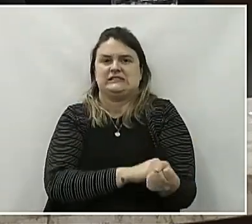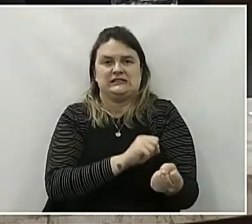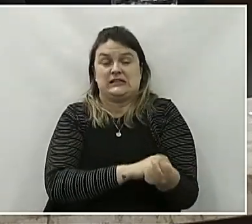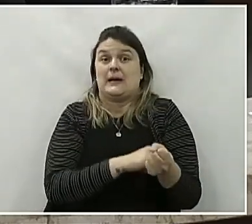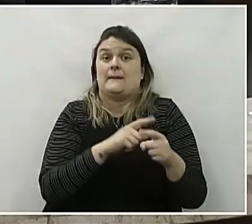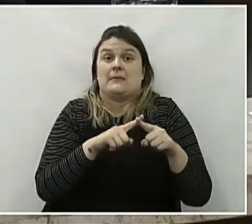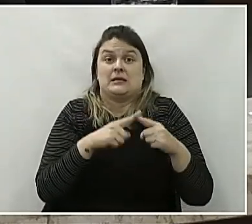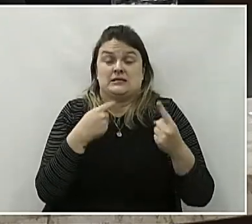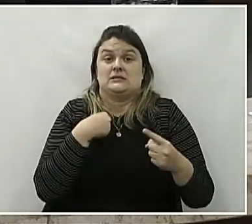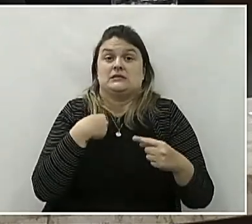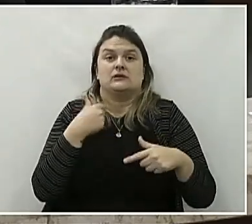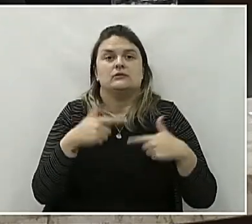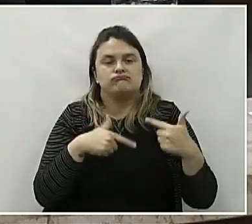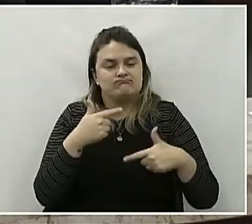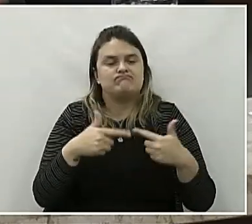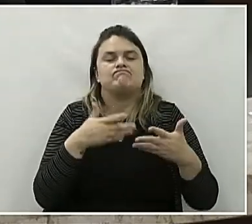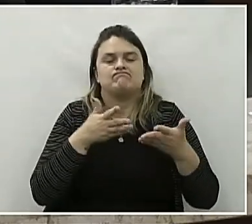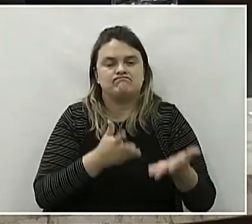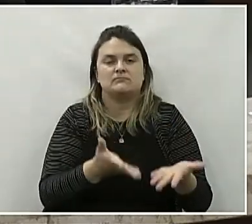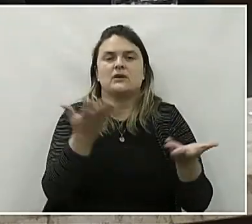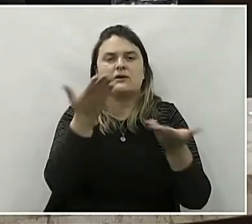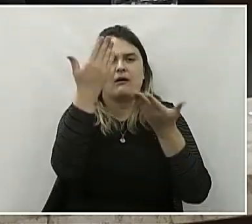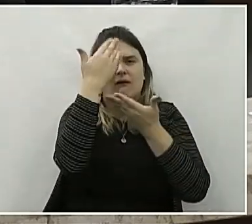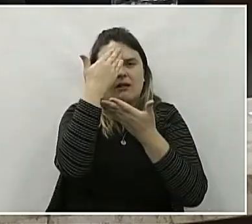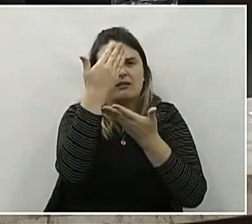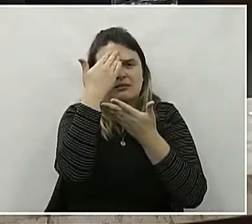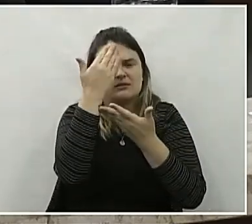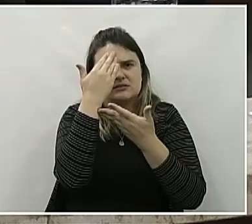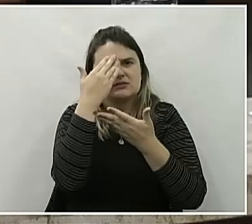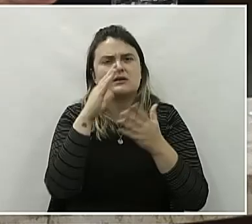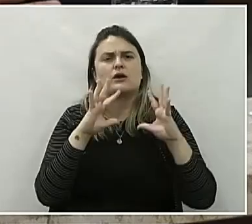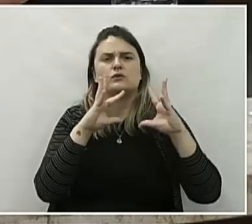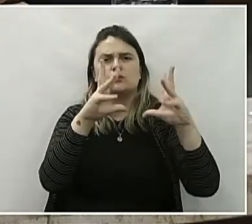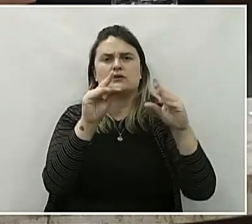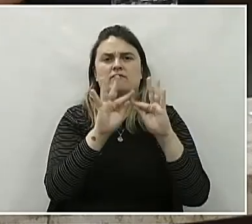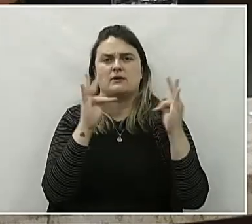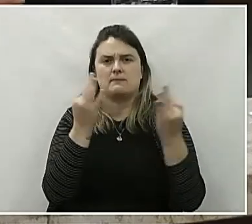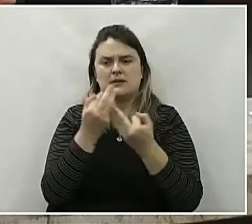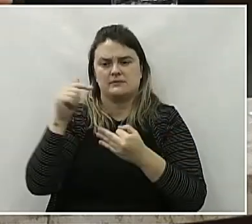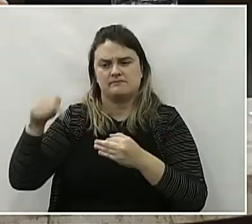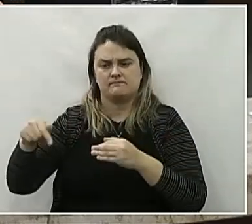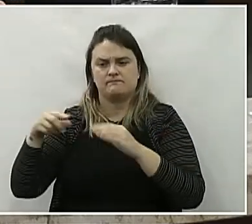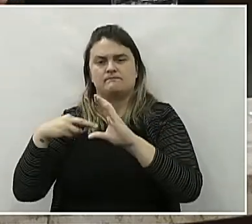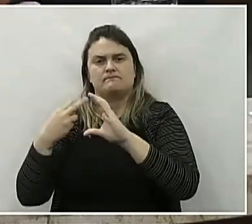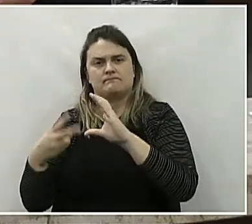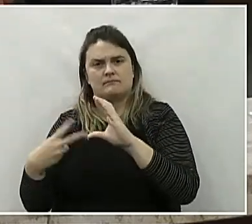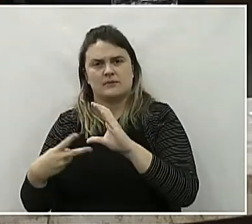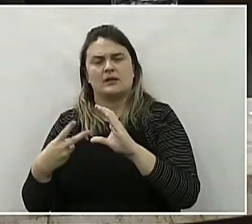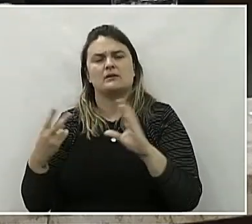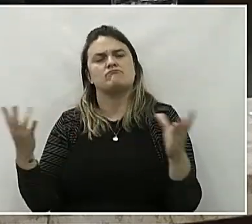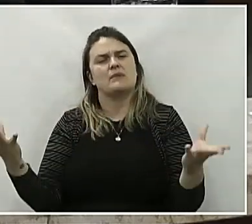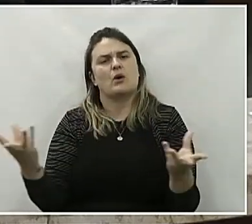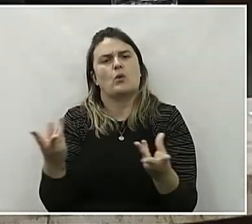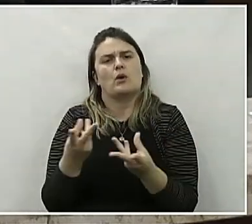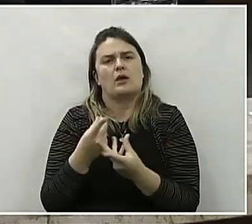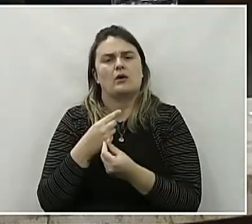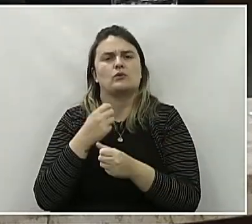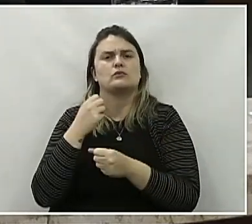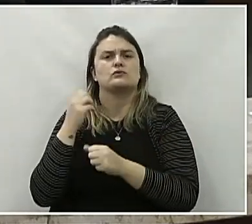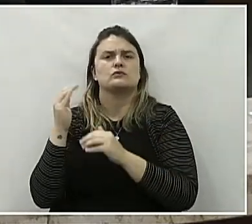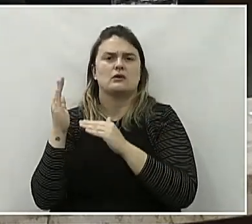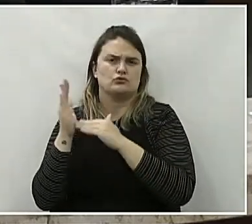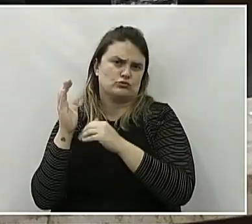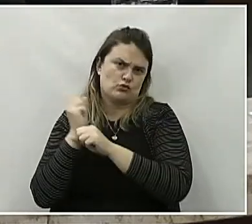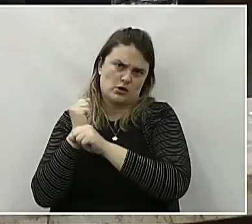mas, enfim, só quero agradecer mesmo a todo o pessoal aqui da Câmara também, que me acolheu nos últimos anos.